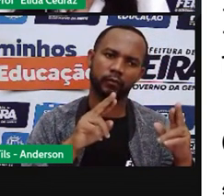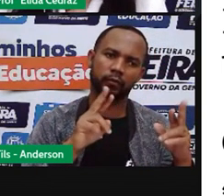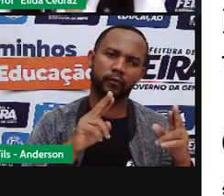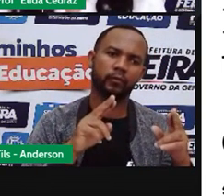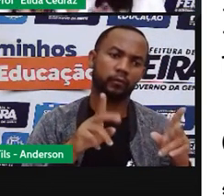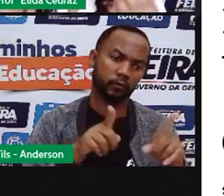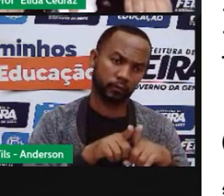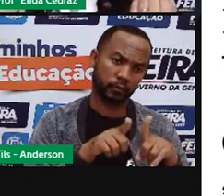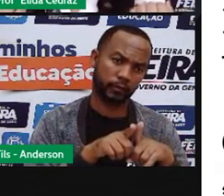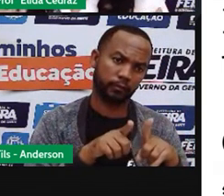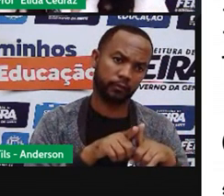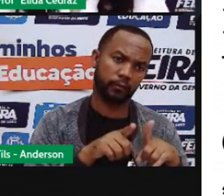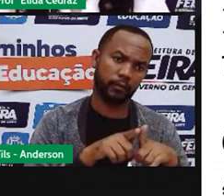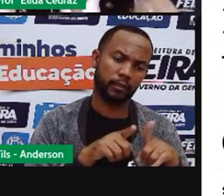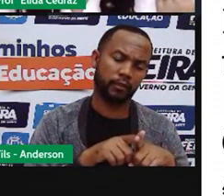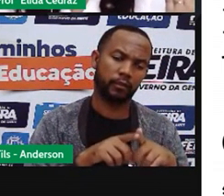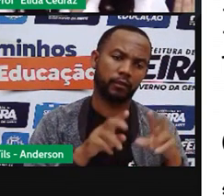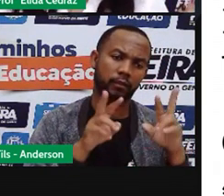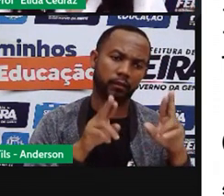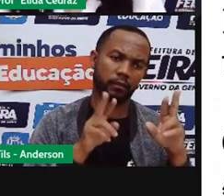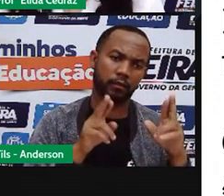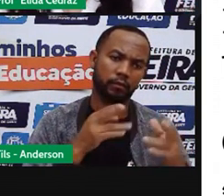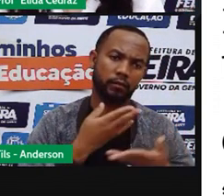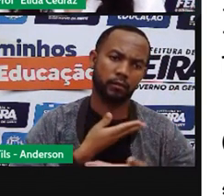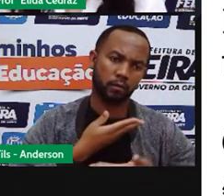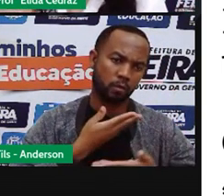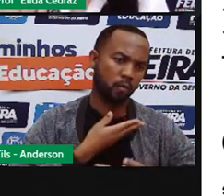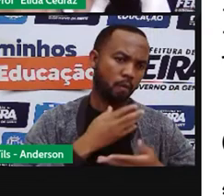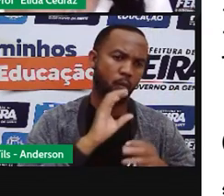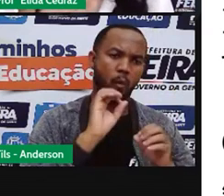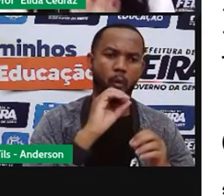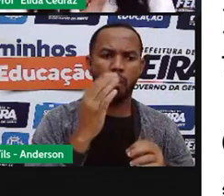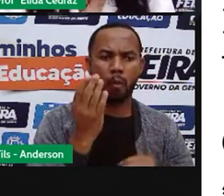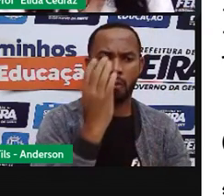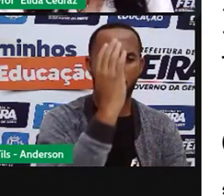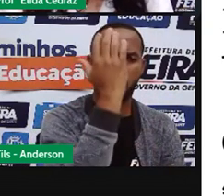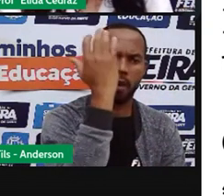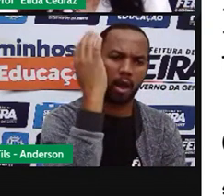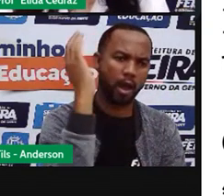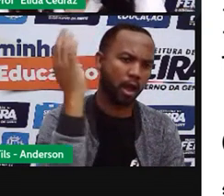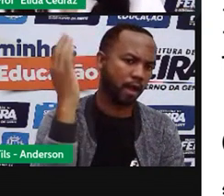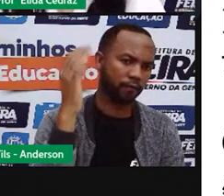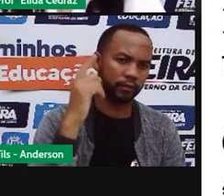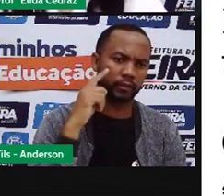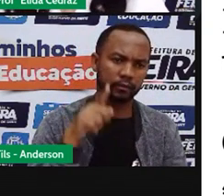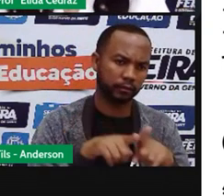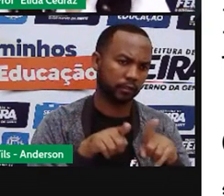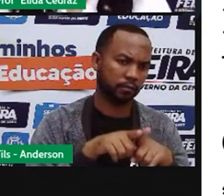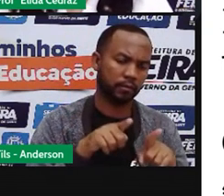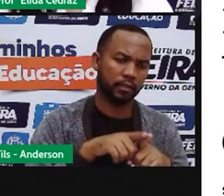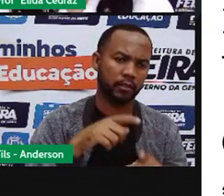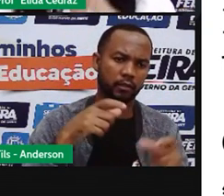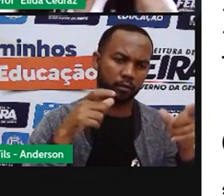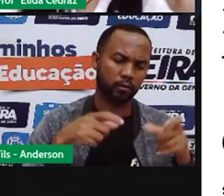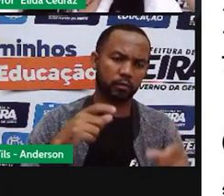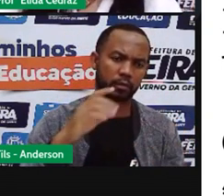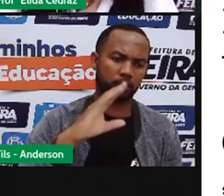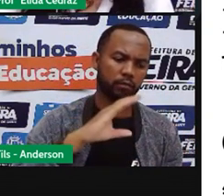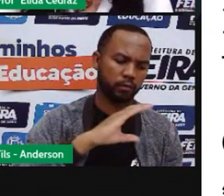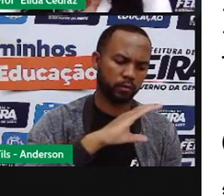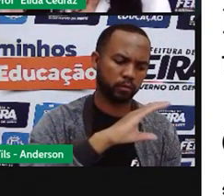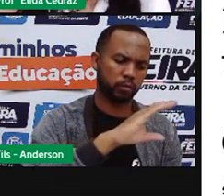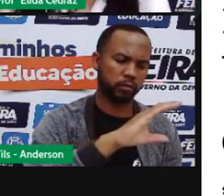forma como o nosso corpo ou uma árvore projeta a sombra no lugar, o